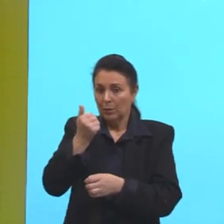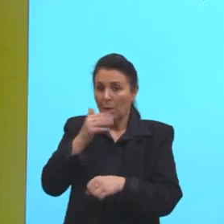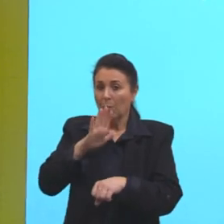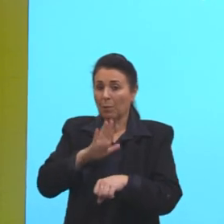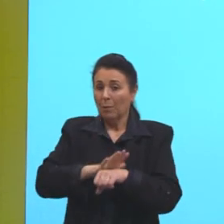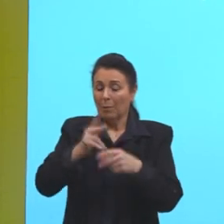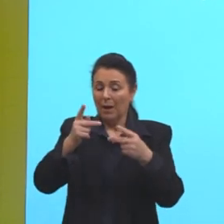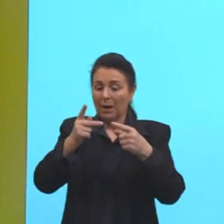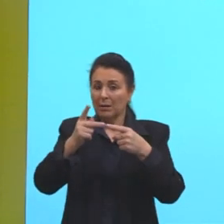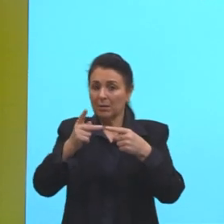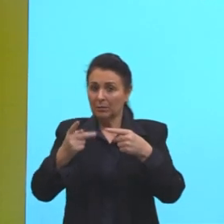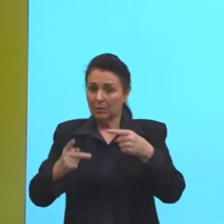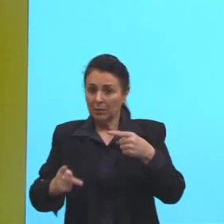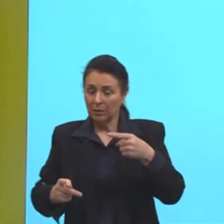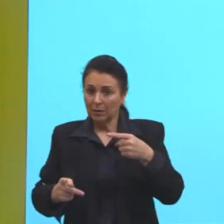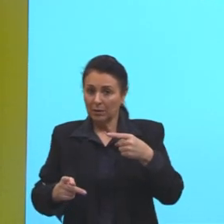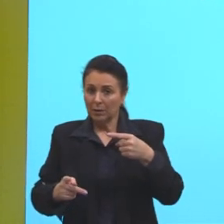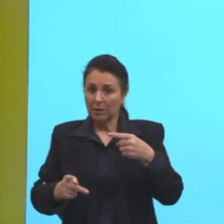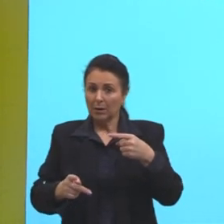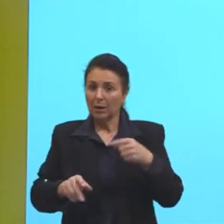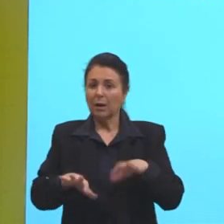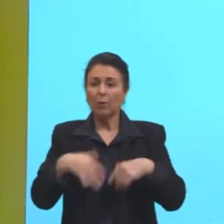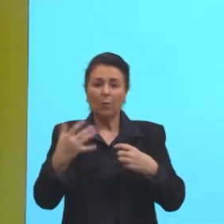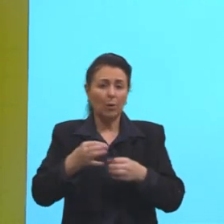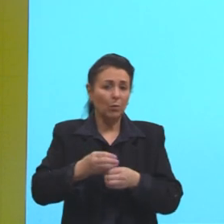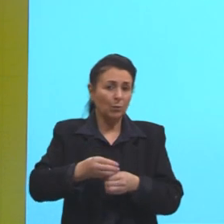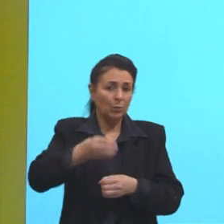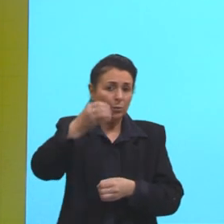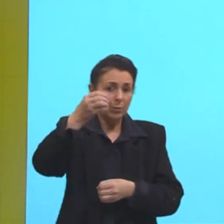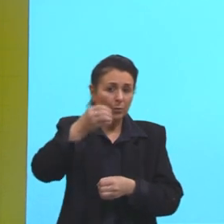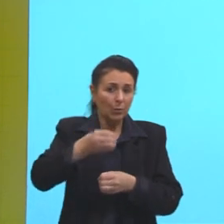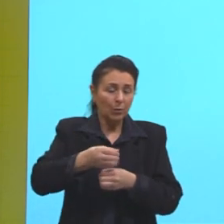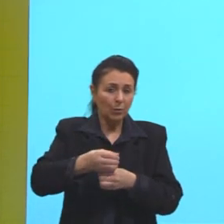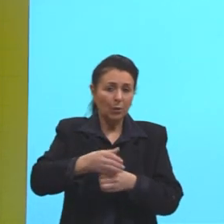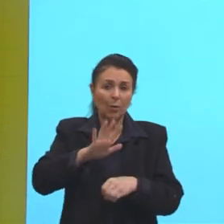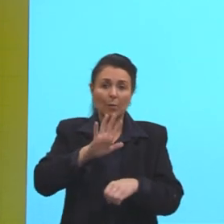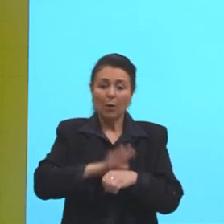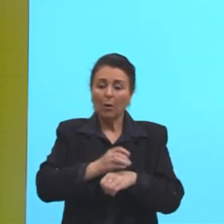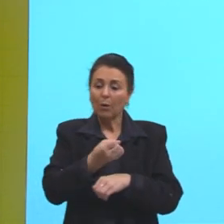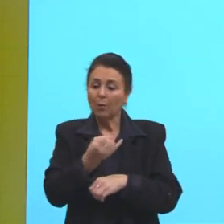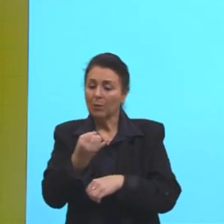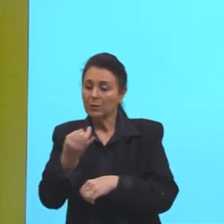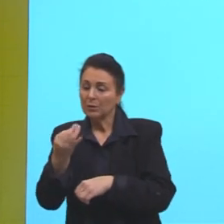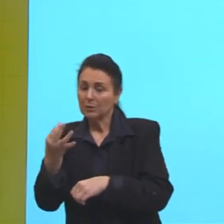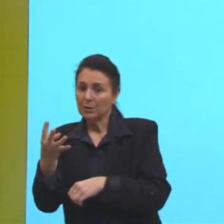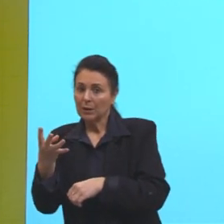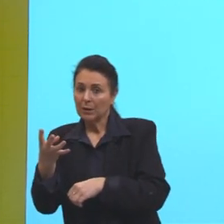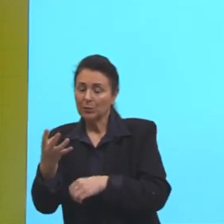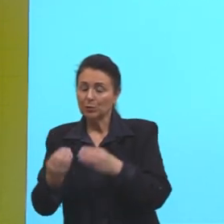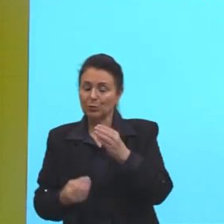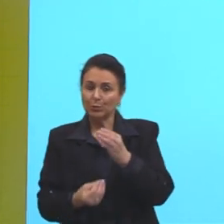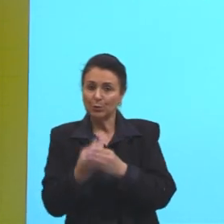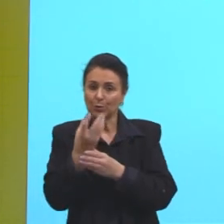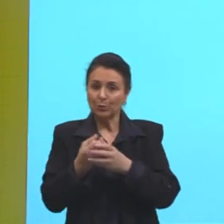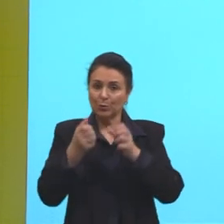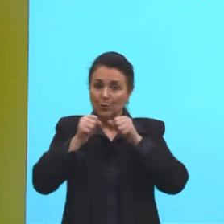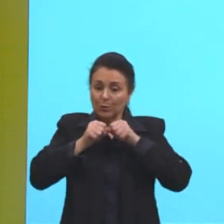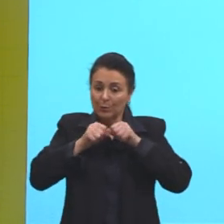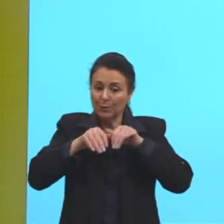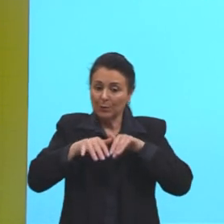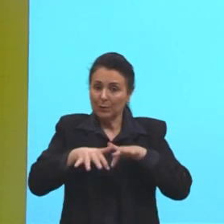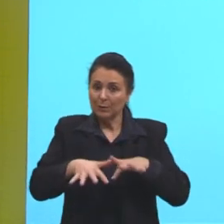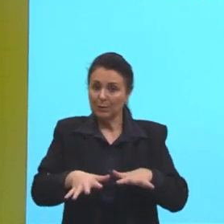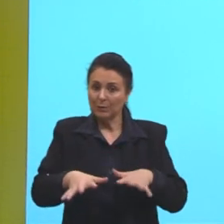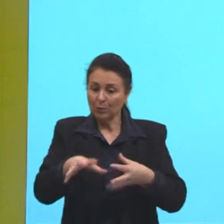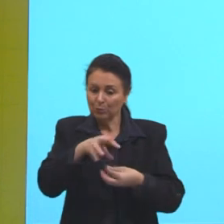proteínas, vai ser o tubo que vai ter maior quantidade de produtos metabolizados, que é o que está perguntando.